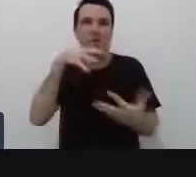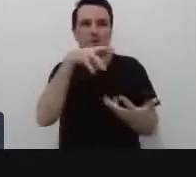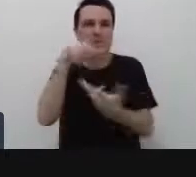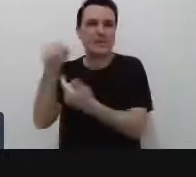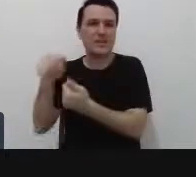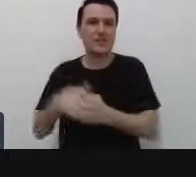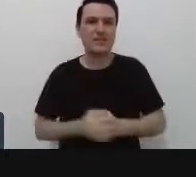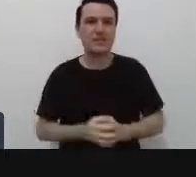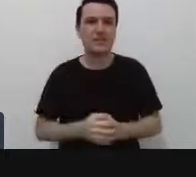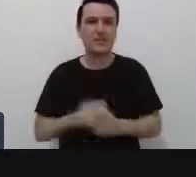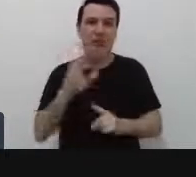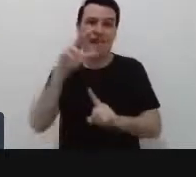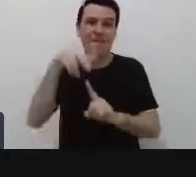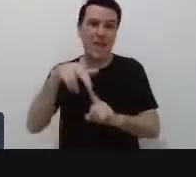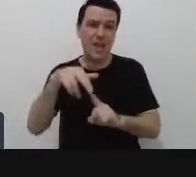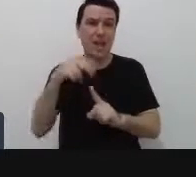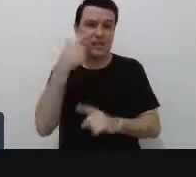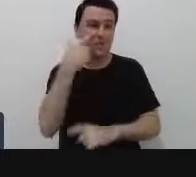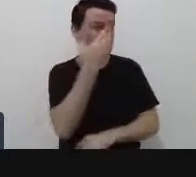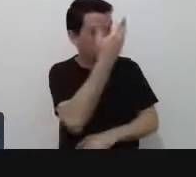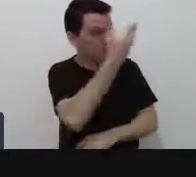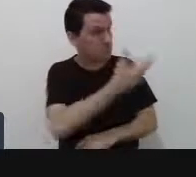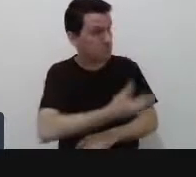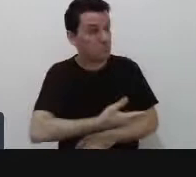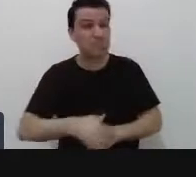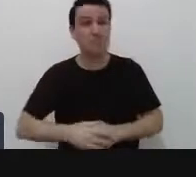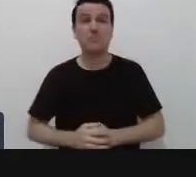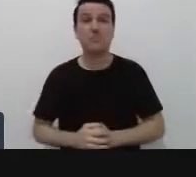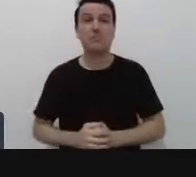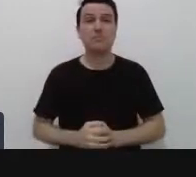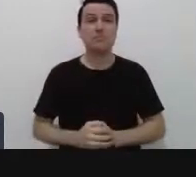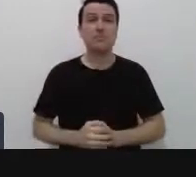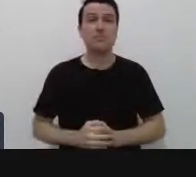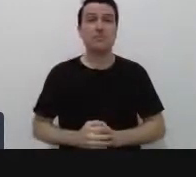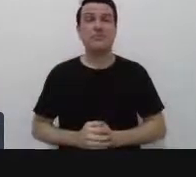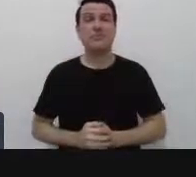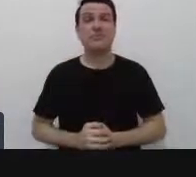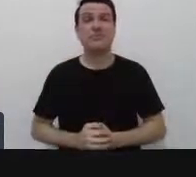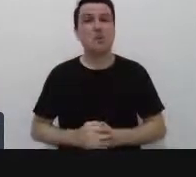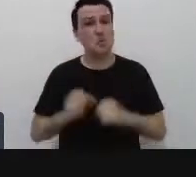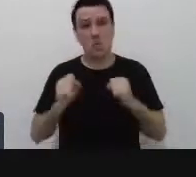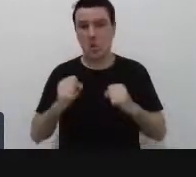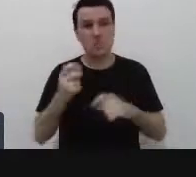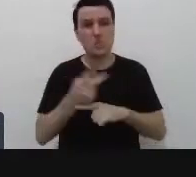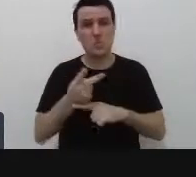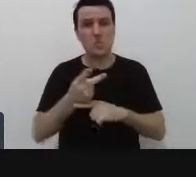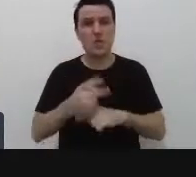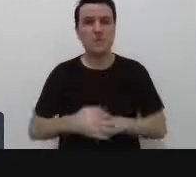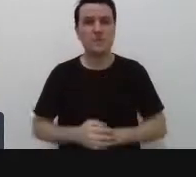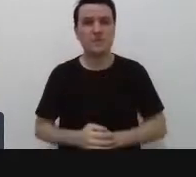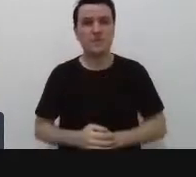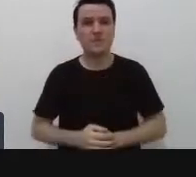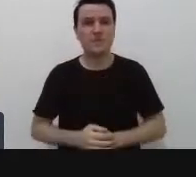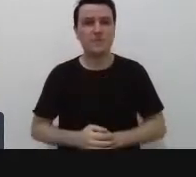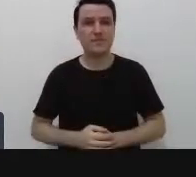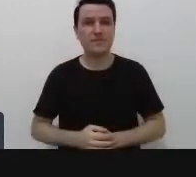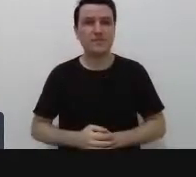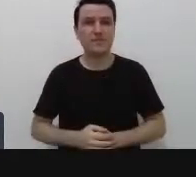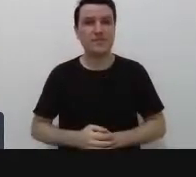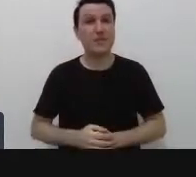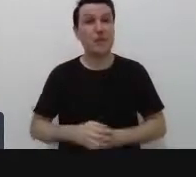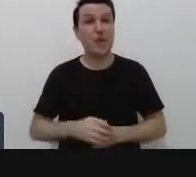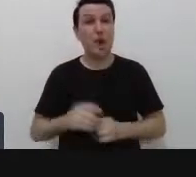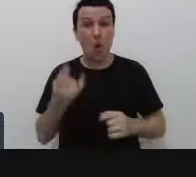algumas referências que estão aí para vocês depois podem acessar e terminar com essa